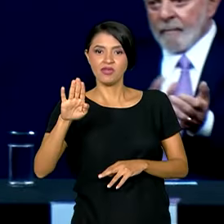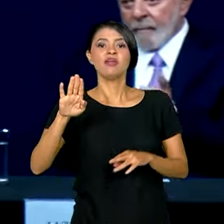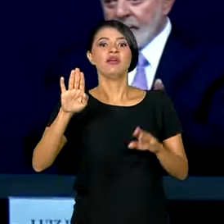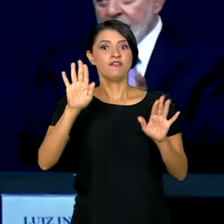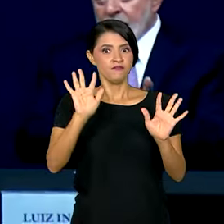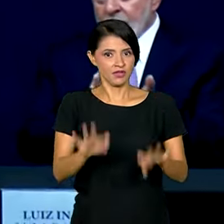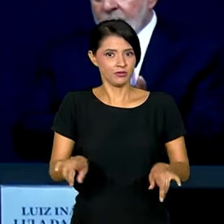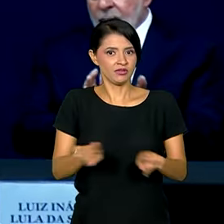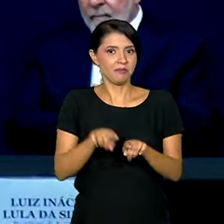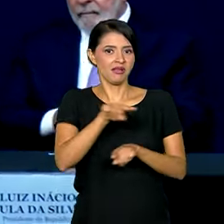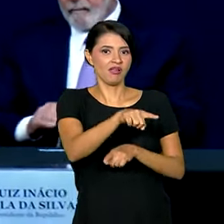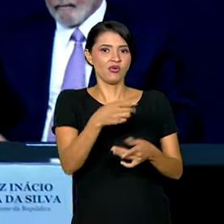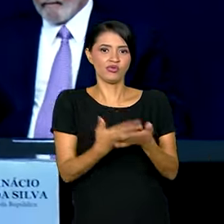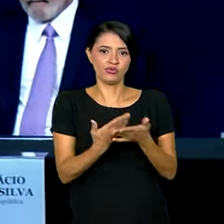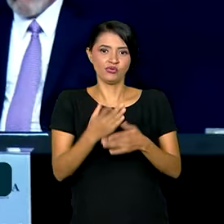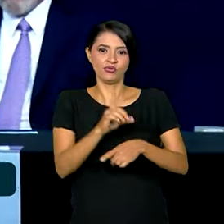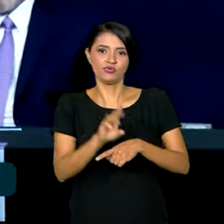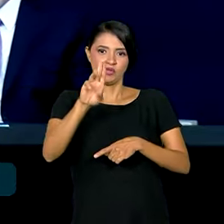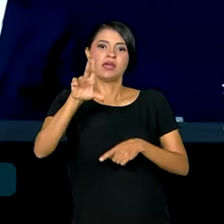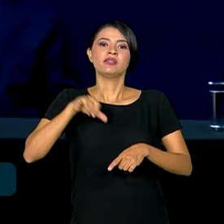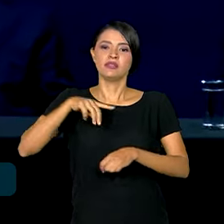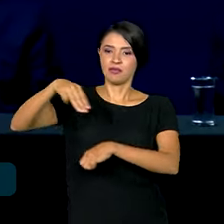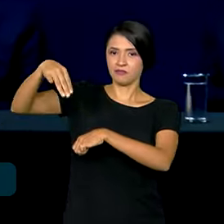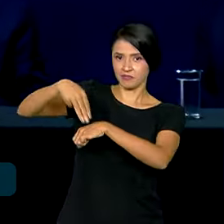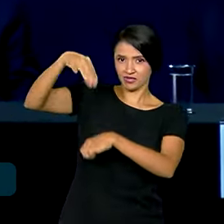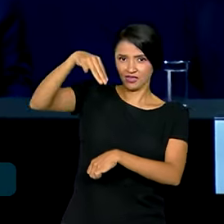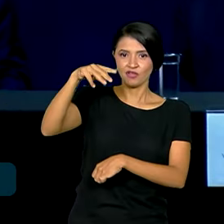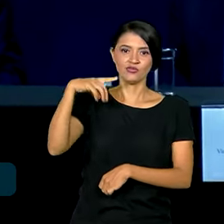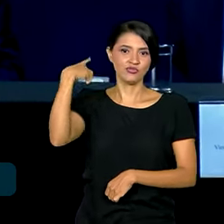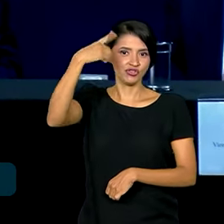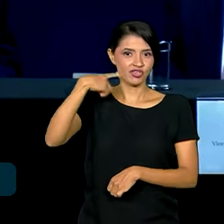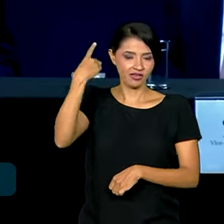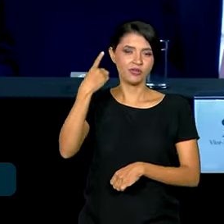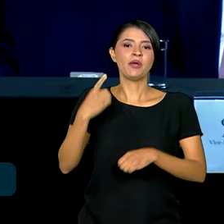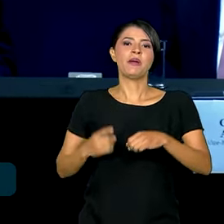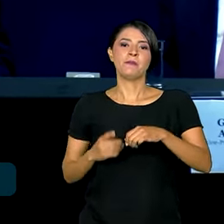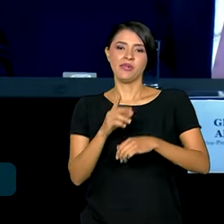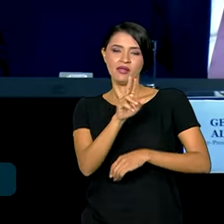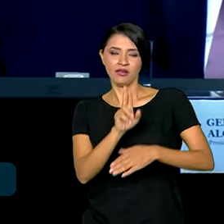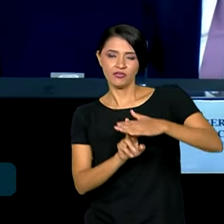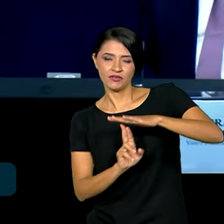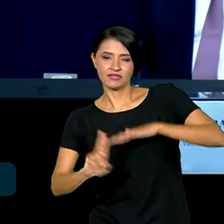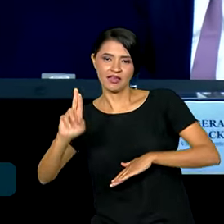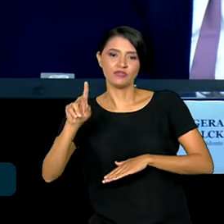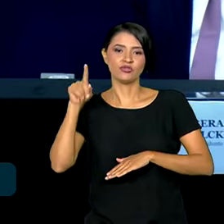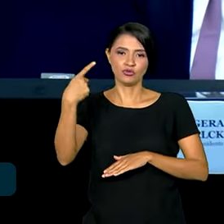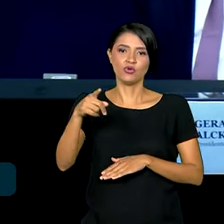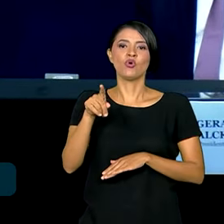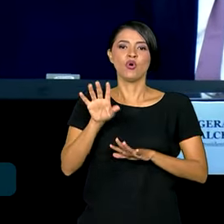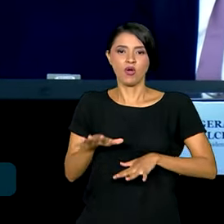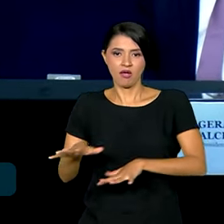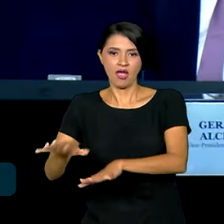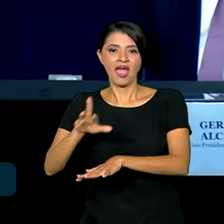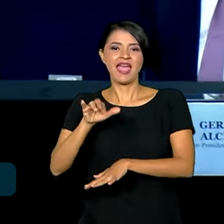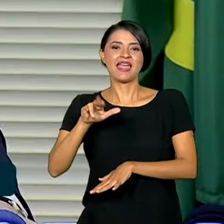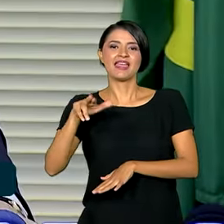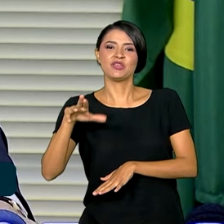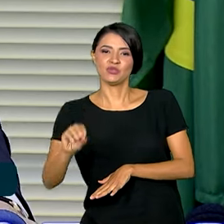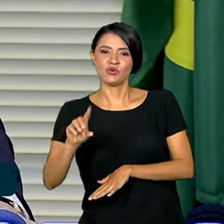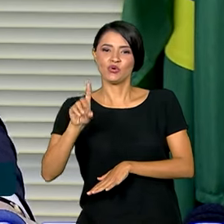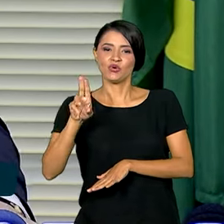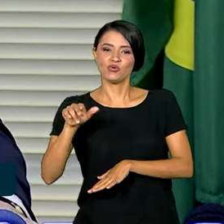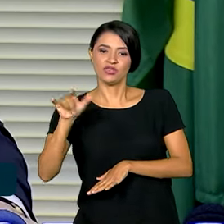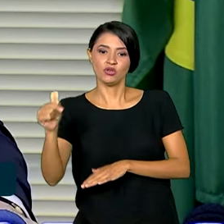doutorado. Tem mestrado em Direito pela Universidade Essex do Reino Unido. Goné substitui